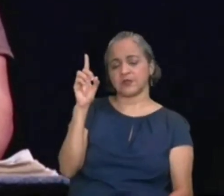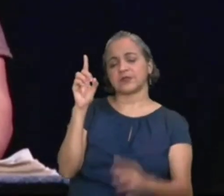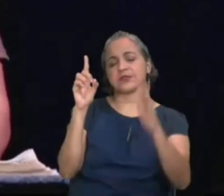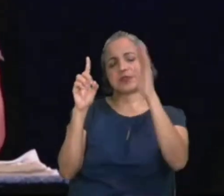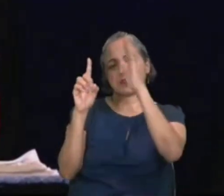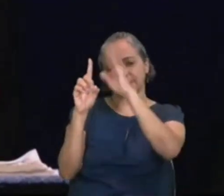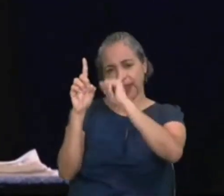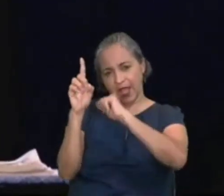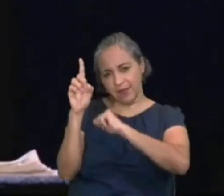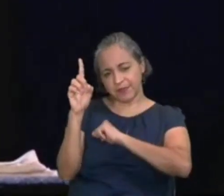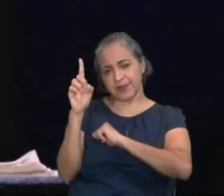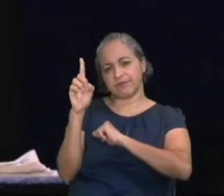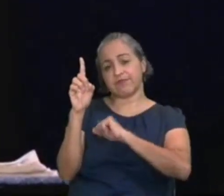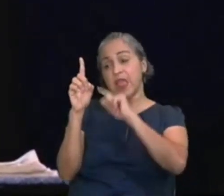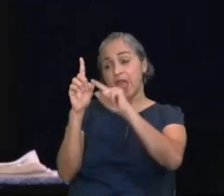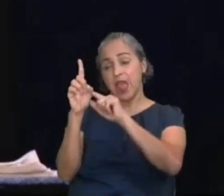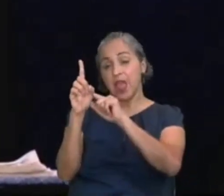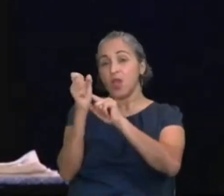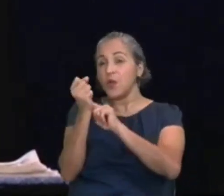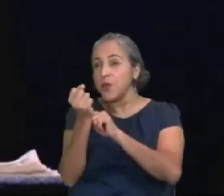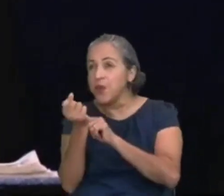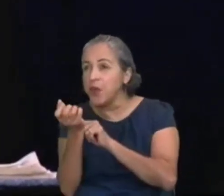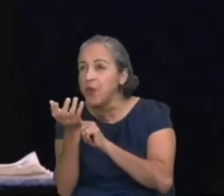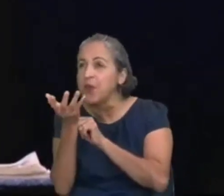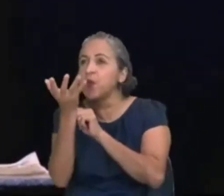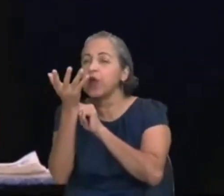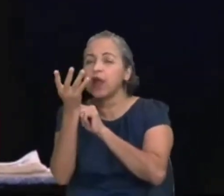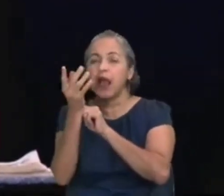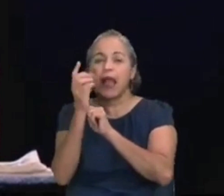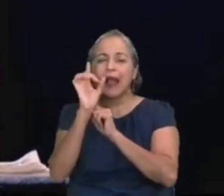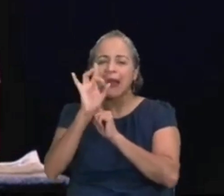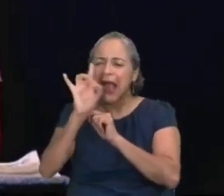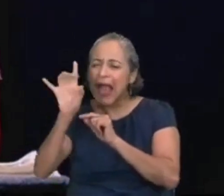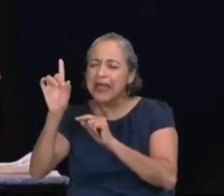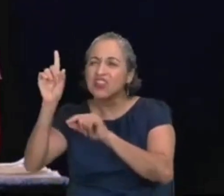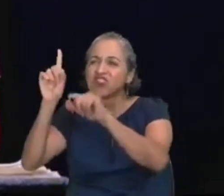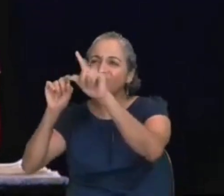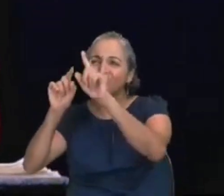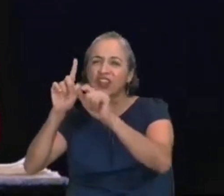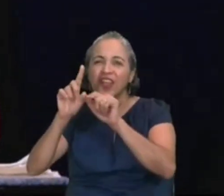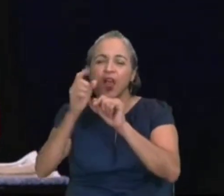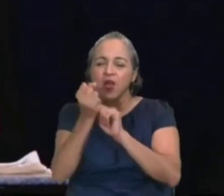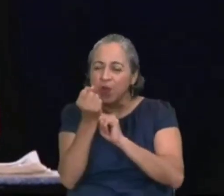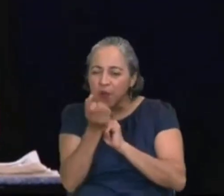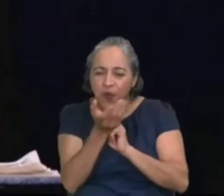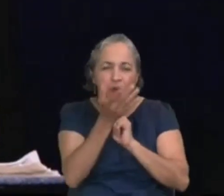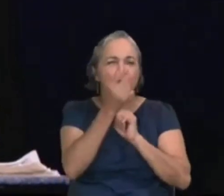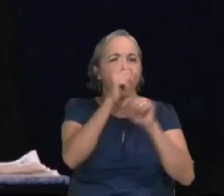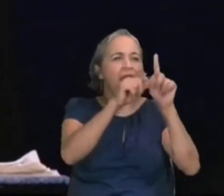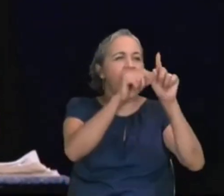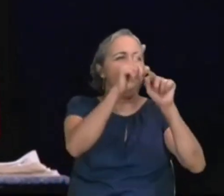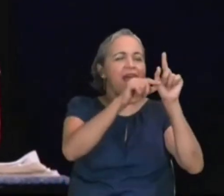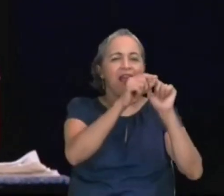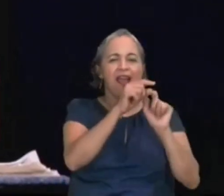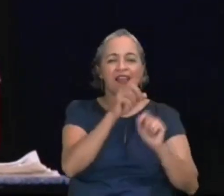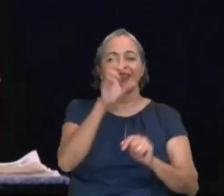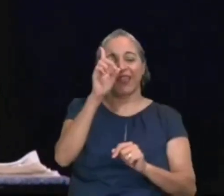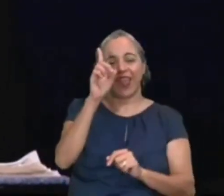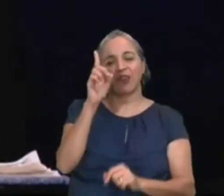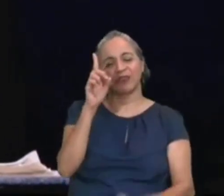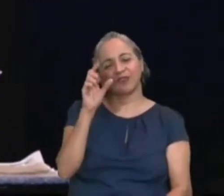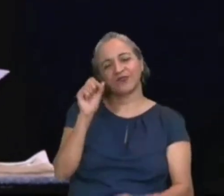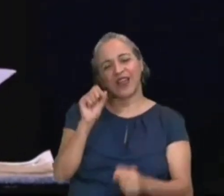que ele soprou, cada uma dessas estrelas, salmo 33,6, salmo